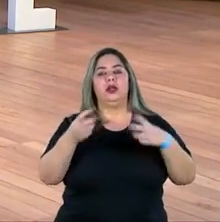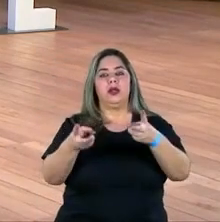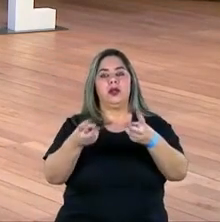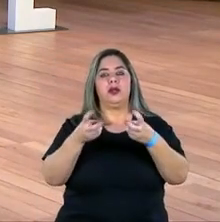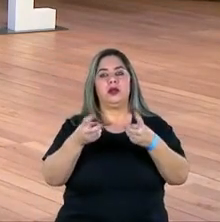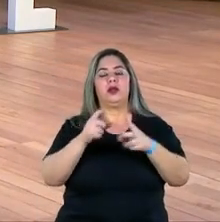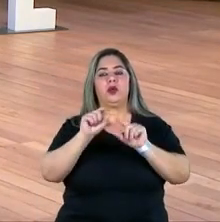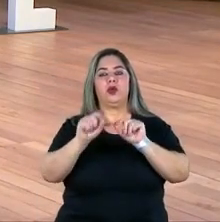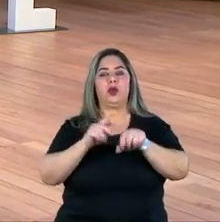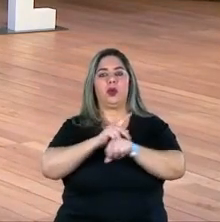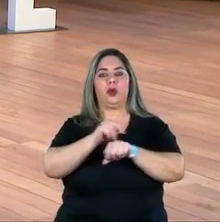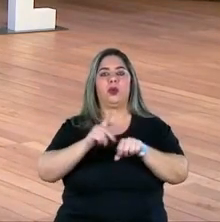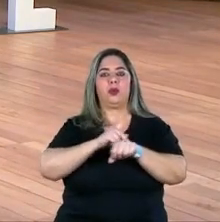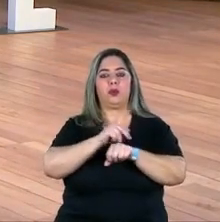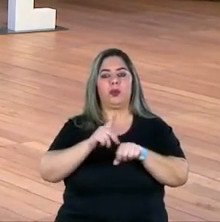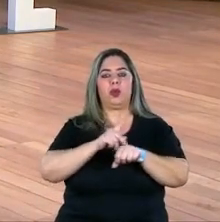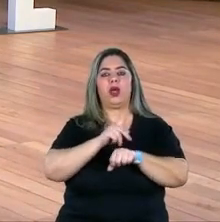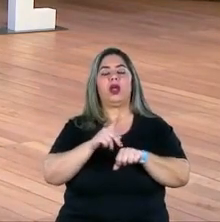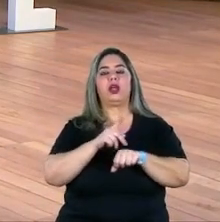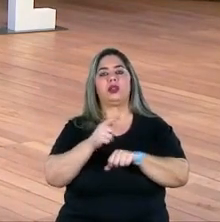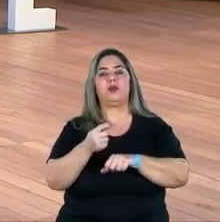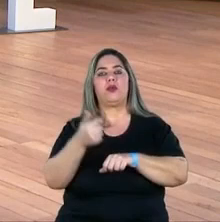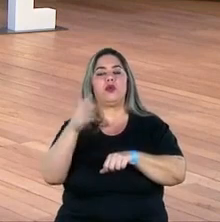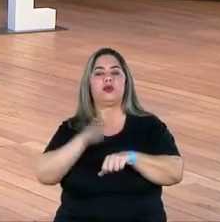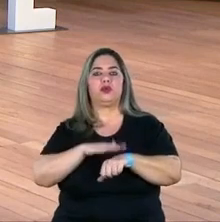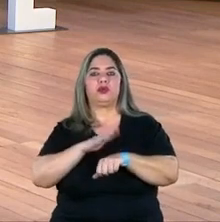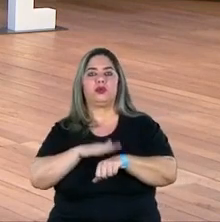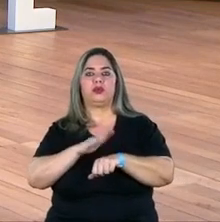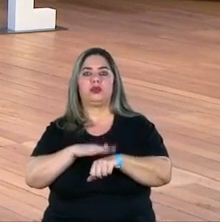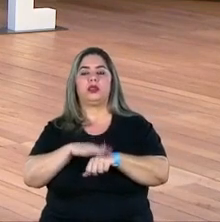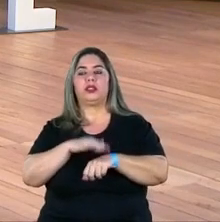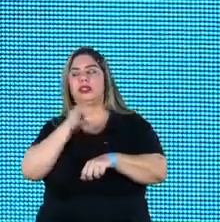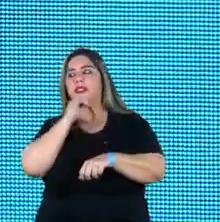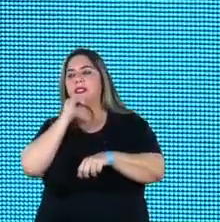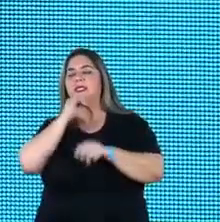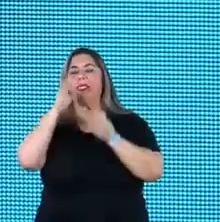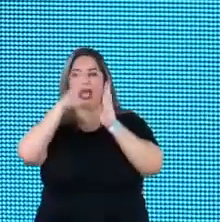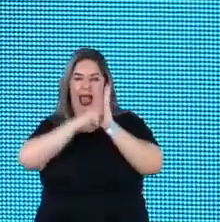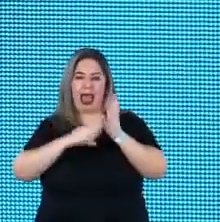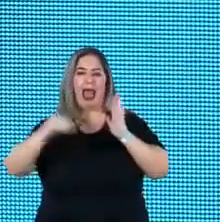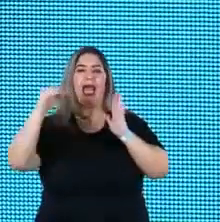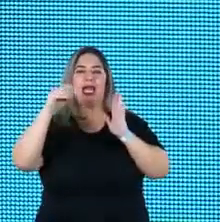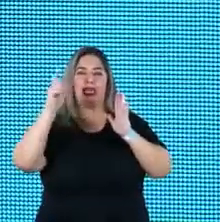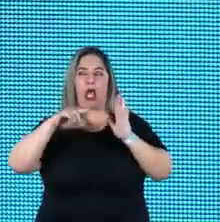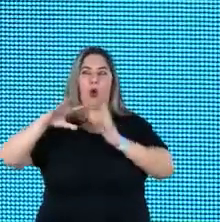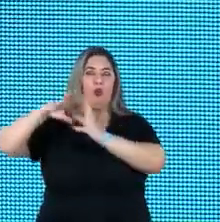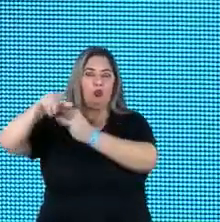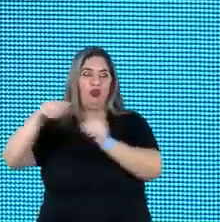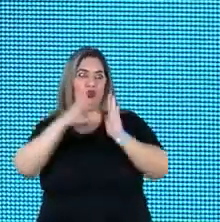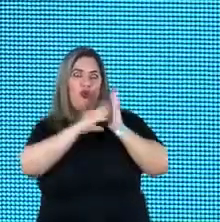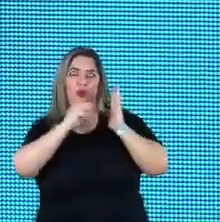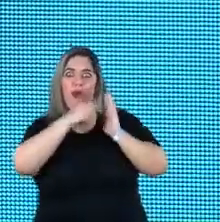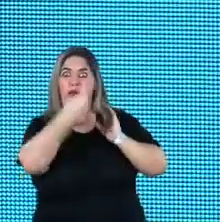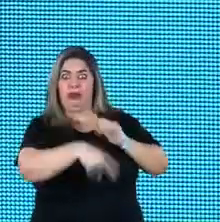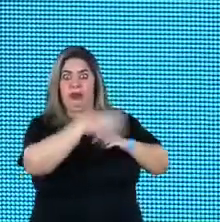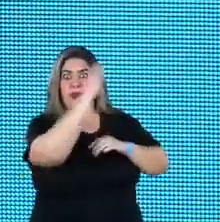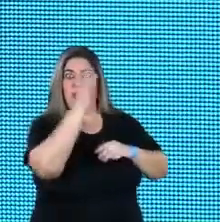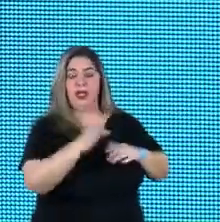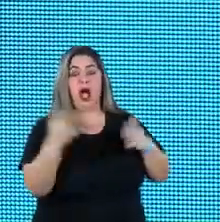falando, um país que foi há pouco tempo exemplo de como se fazer, agora a gente está nessa